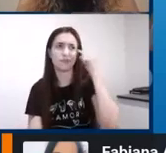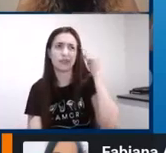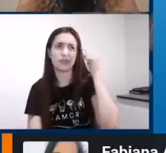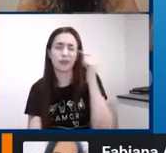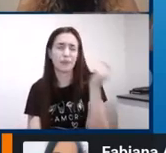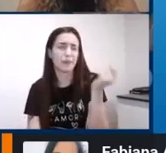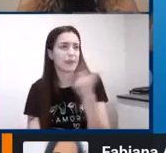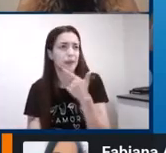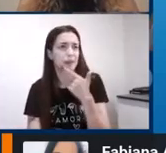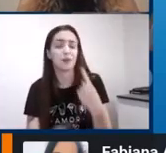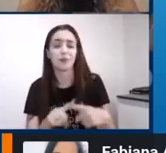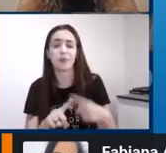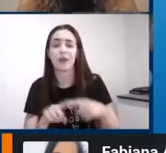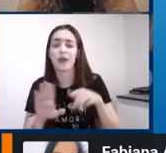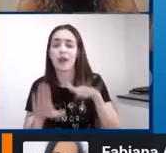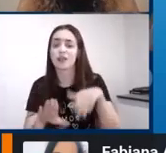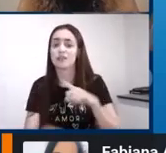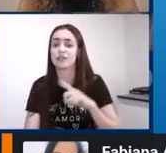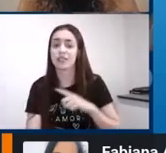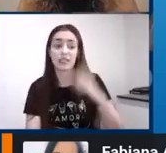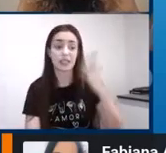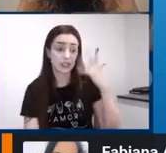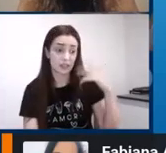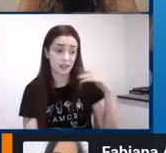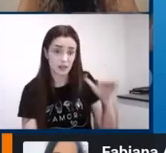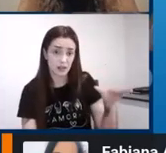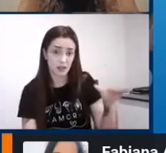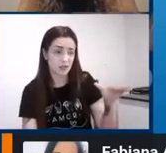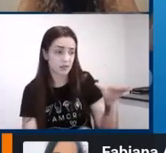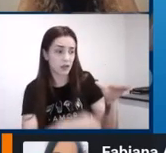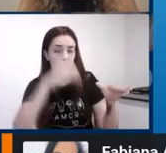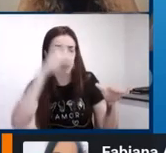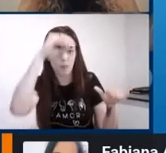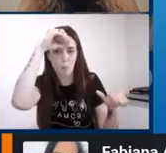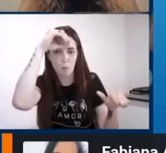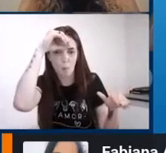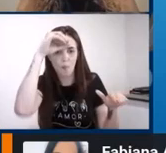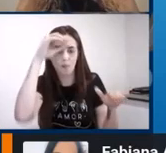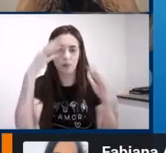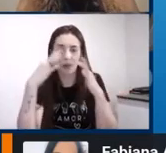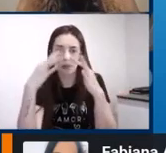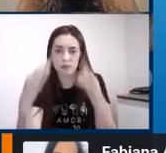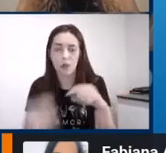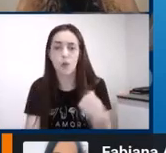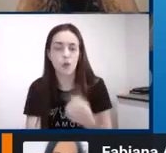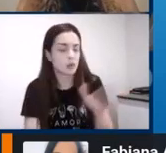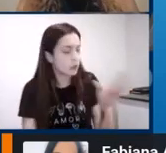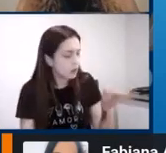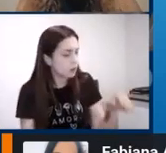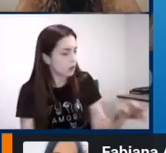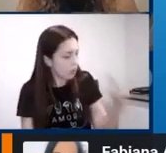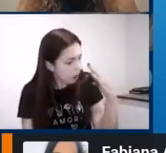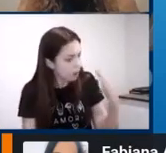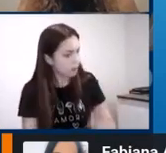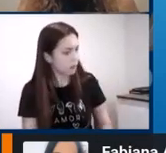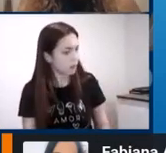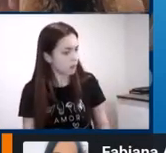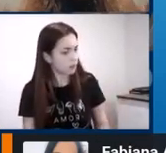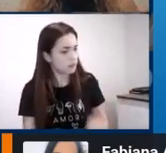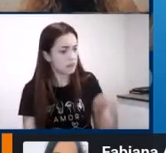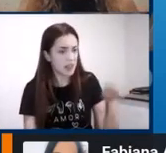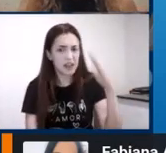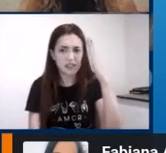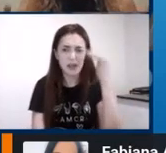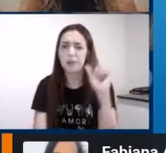A gente pega crianças que não têm a menor ideia do que é ter atenção e a gente fala presta atenção. E na hora a